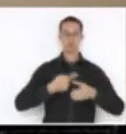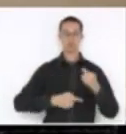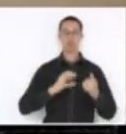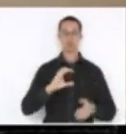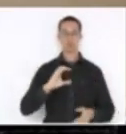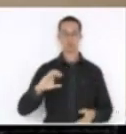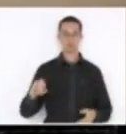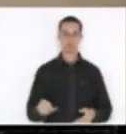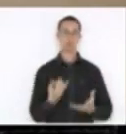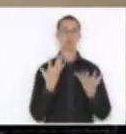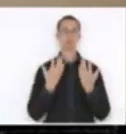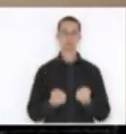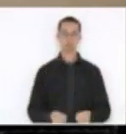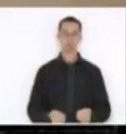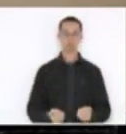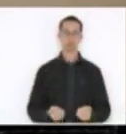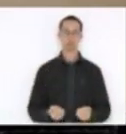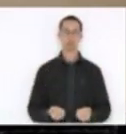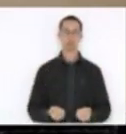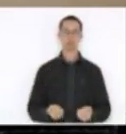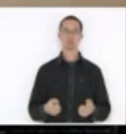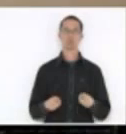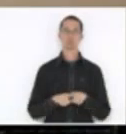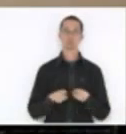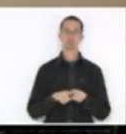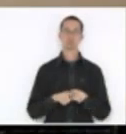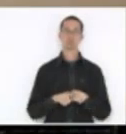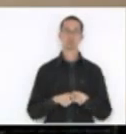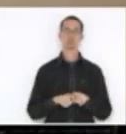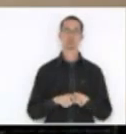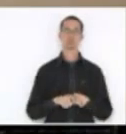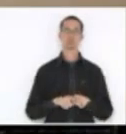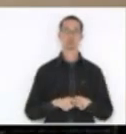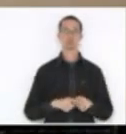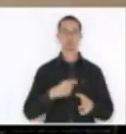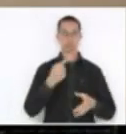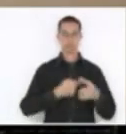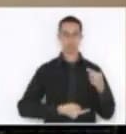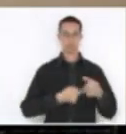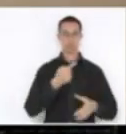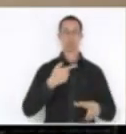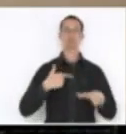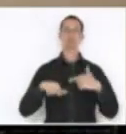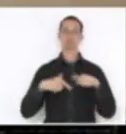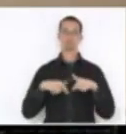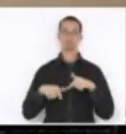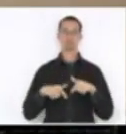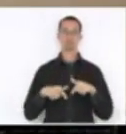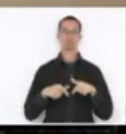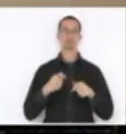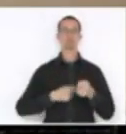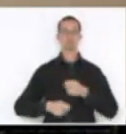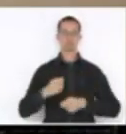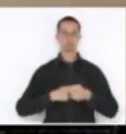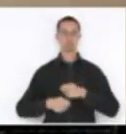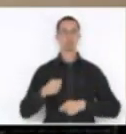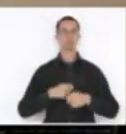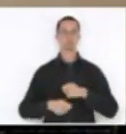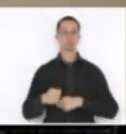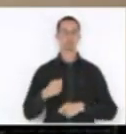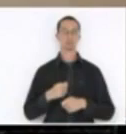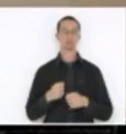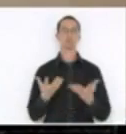Justiça e também parecer favorável da Comissão de Trabalho, Administração e